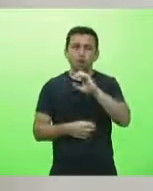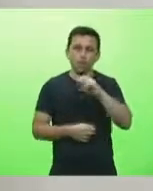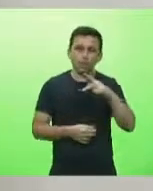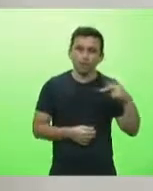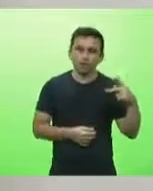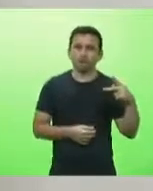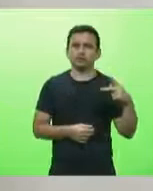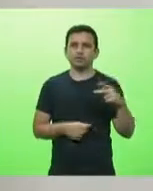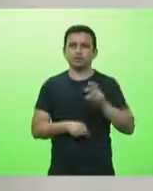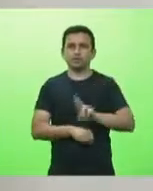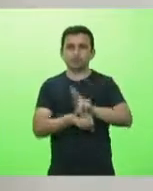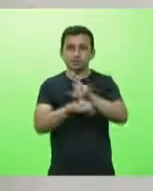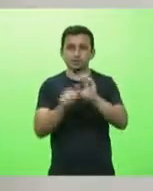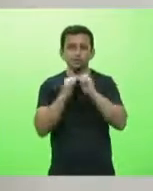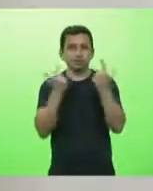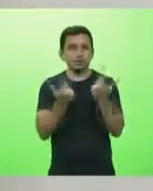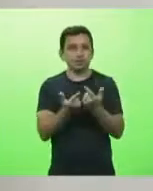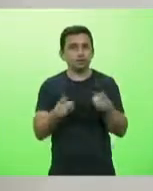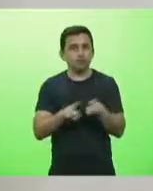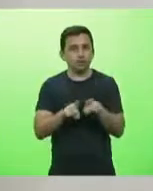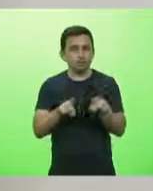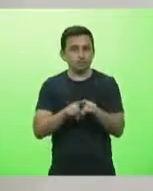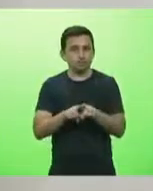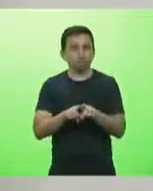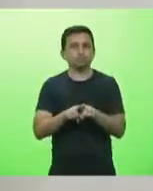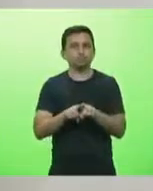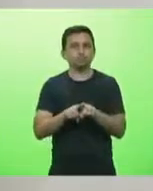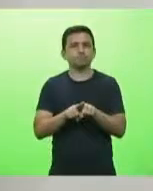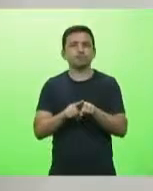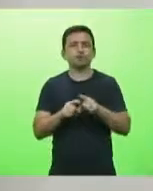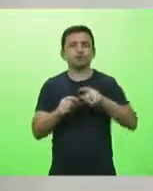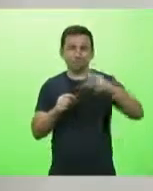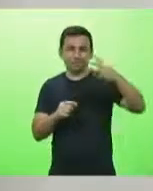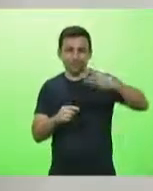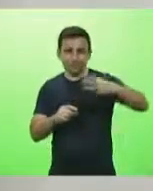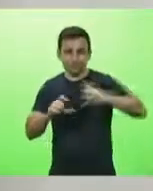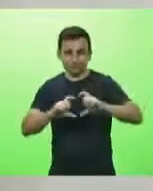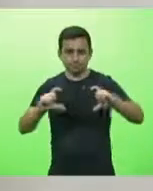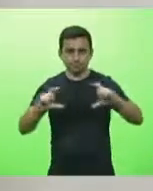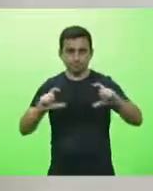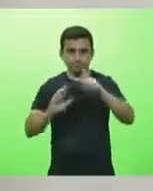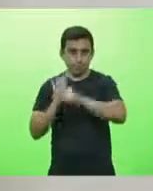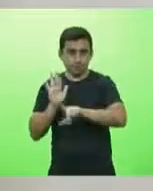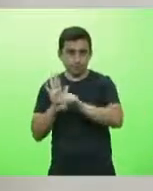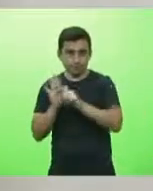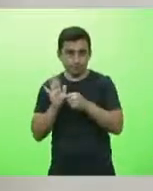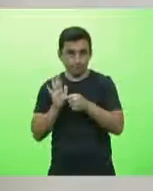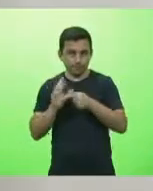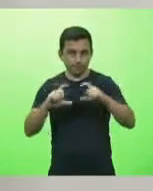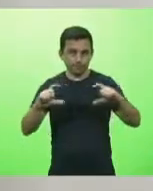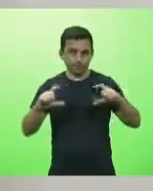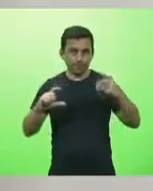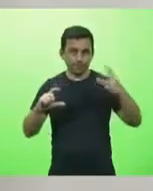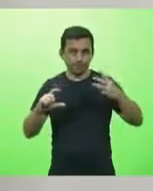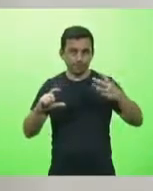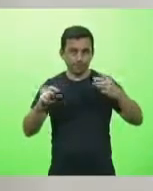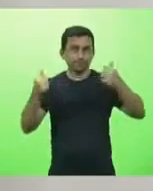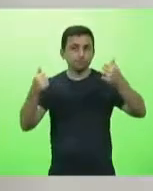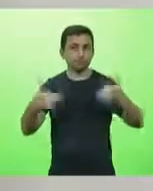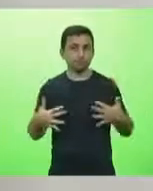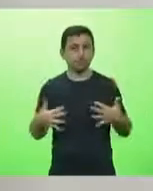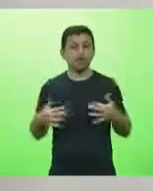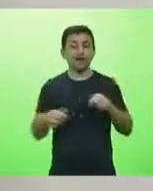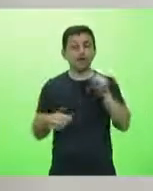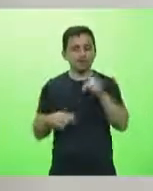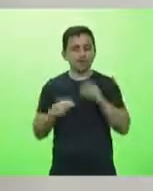representantes da Assembleia Legislativa. E no terceiro parágrafo desse nosso projeto de lei, nós indicamos que essa reunião deve, nesta